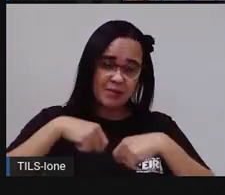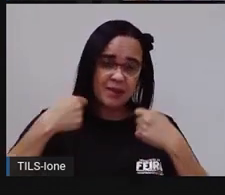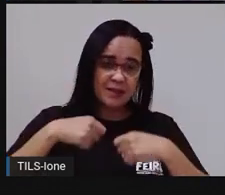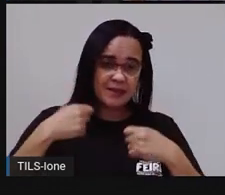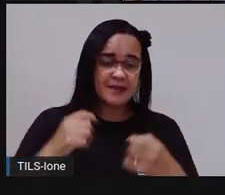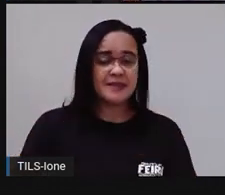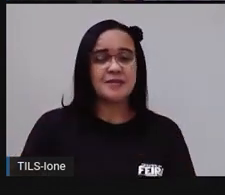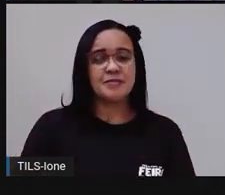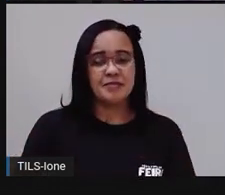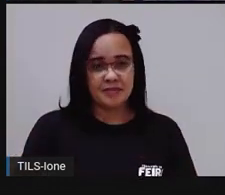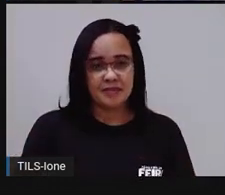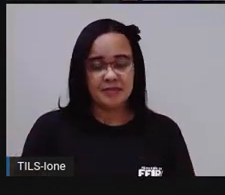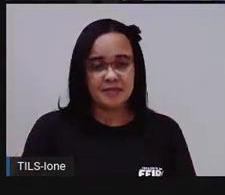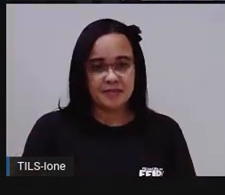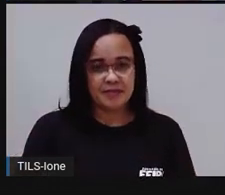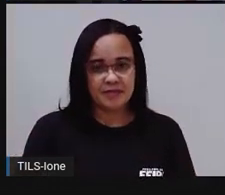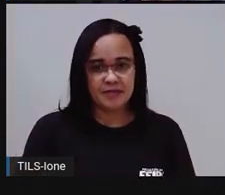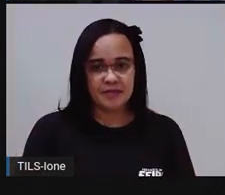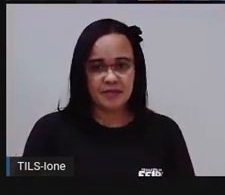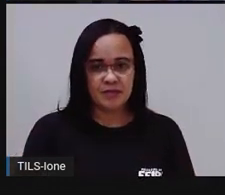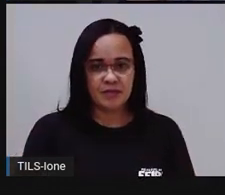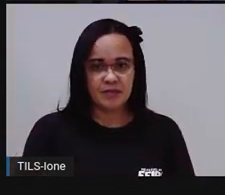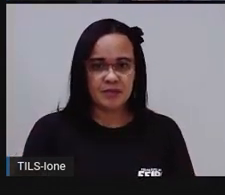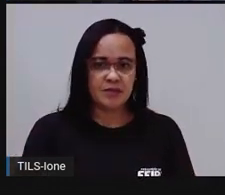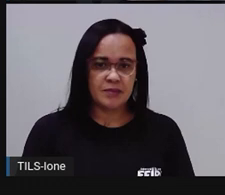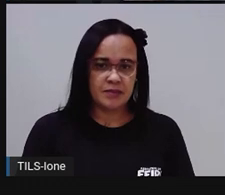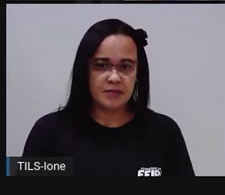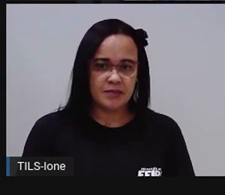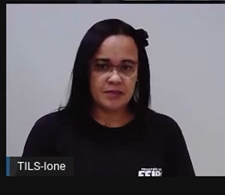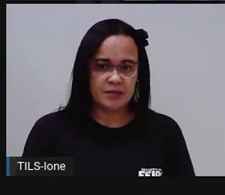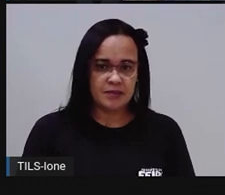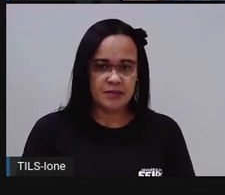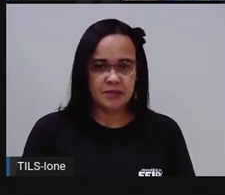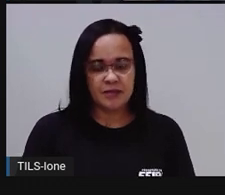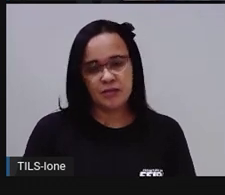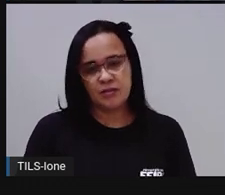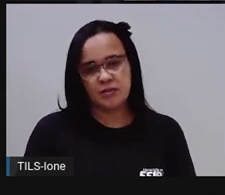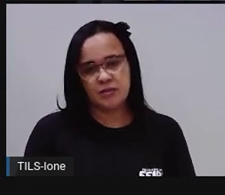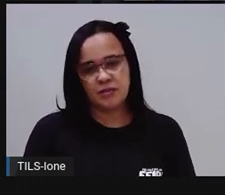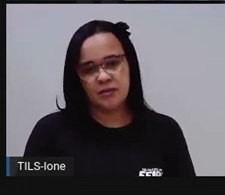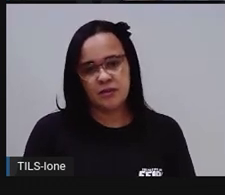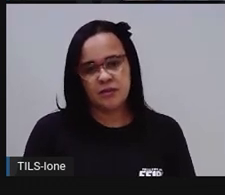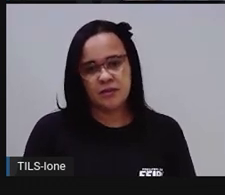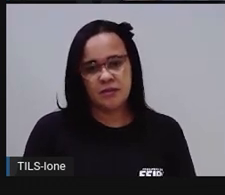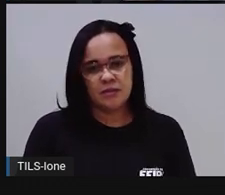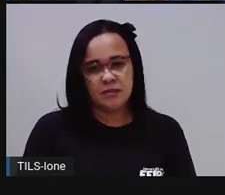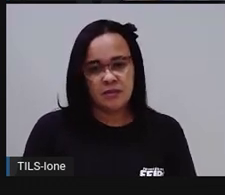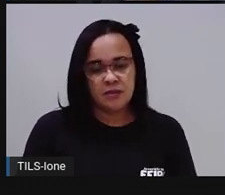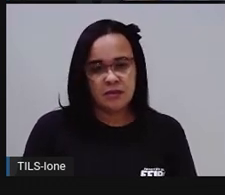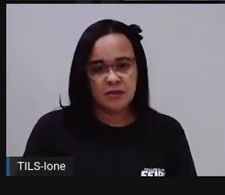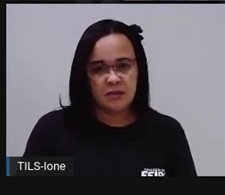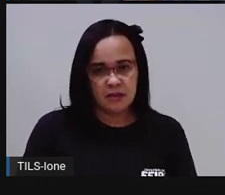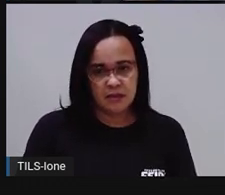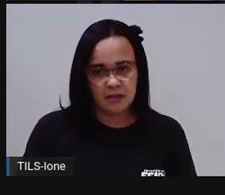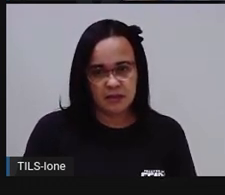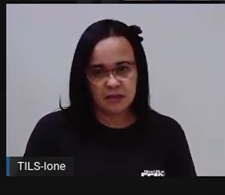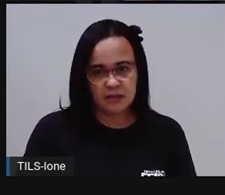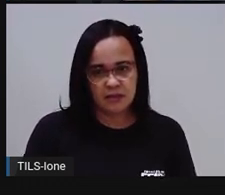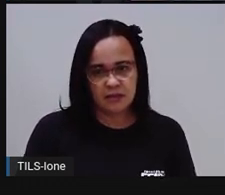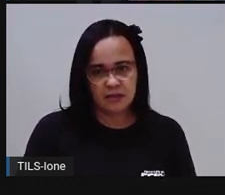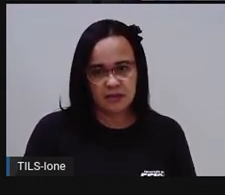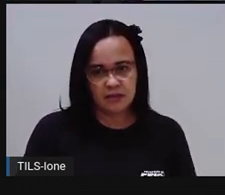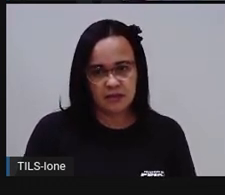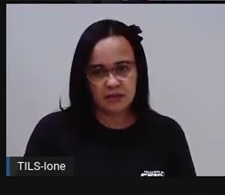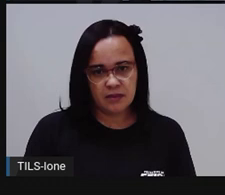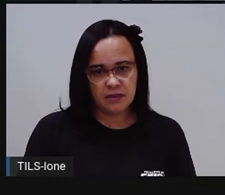diferença entre eles, tá bom? Então, vamos ver aqui. A Pró vai excluir esse aqui pra não atrapalhar vocês. Deixa eu excluir aqui.